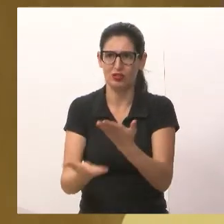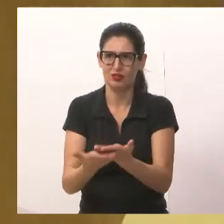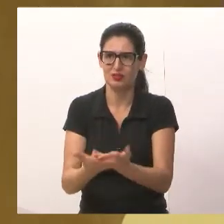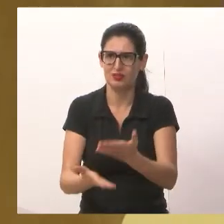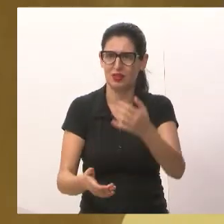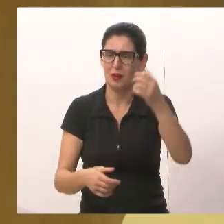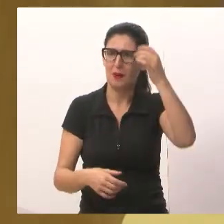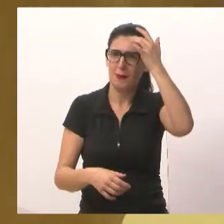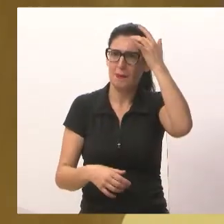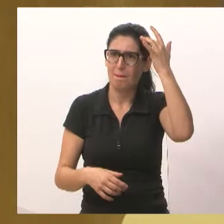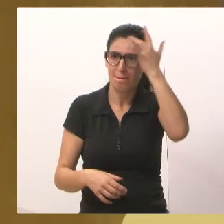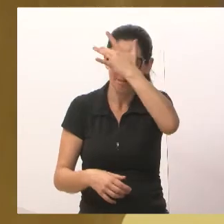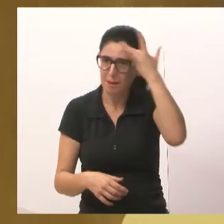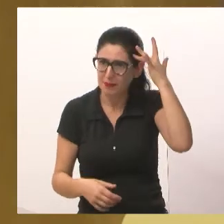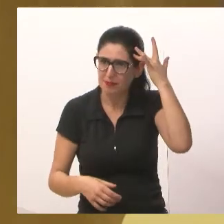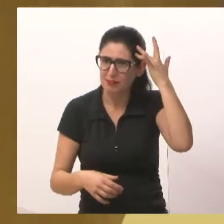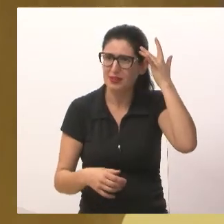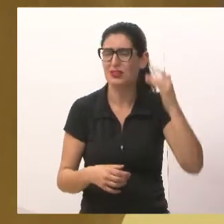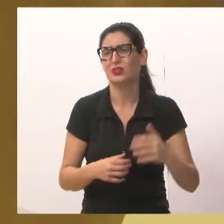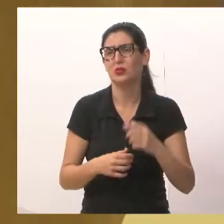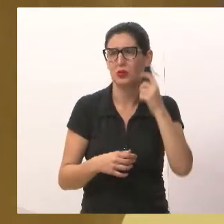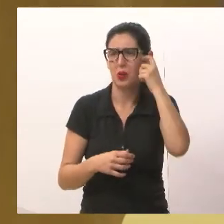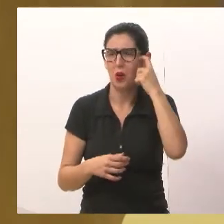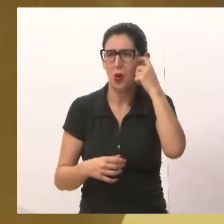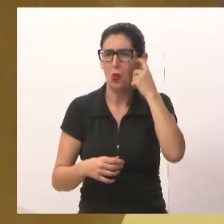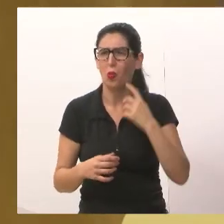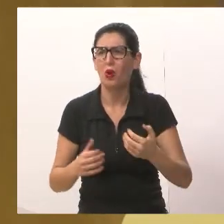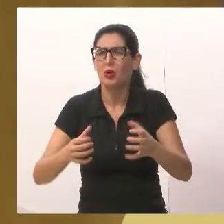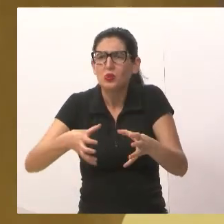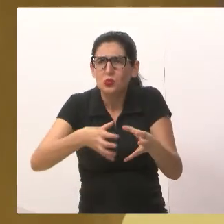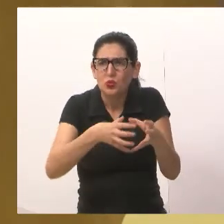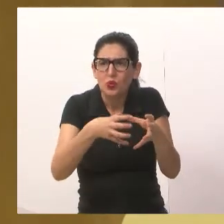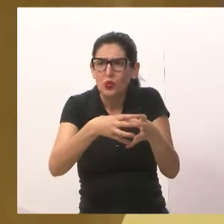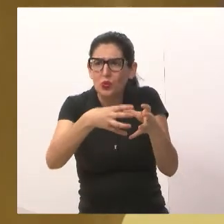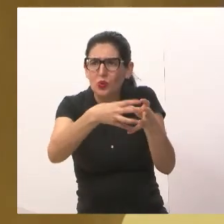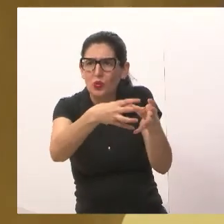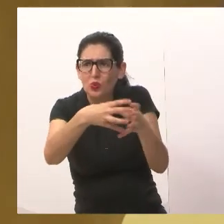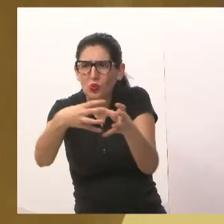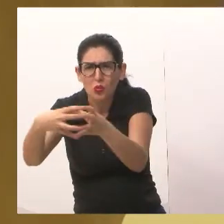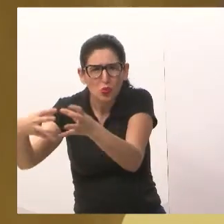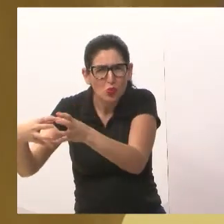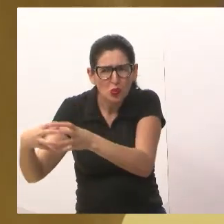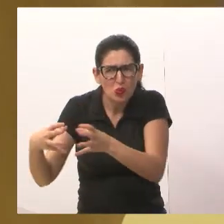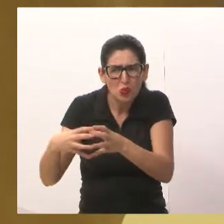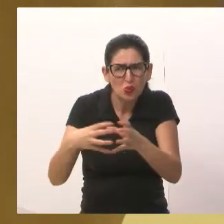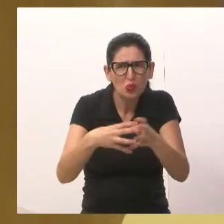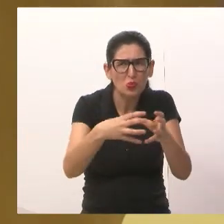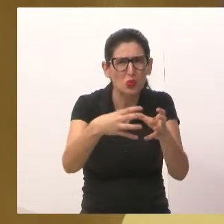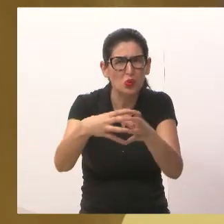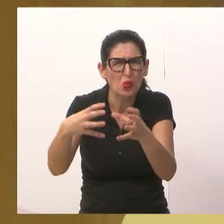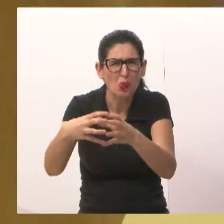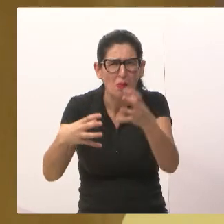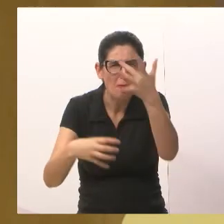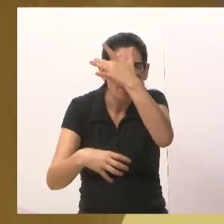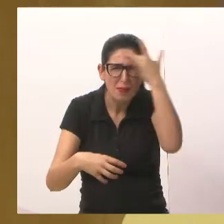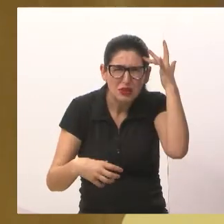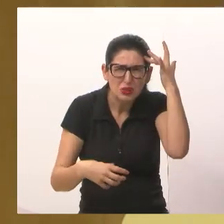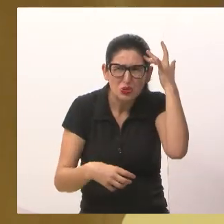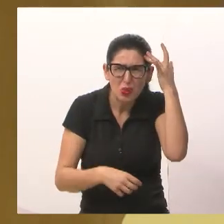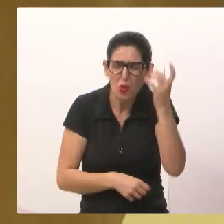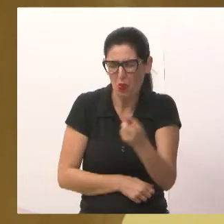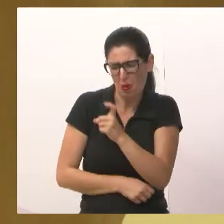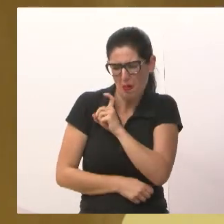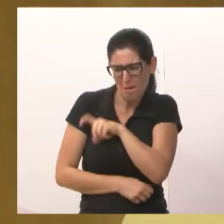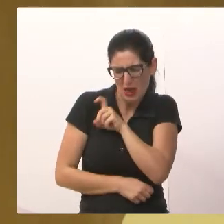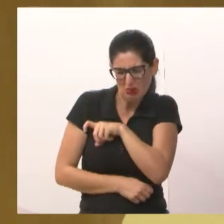vulneráveis ao grupinho de fazer lá o aviãozinho de drogas. E isso é muito visível lá no Terras da